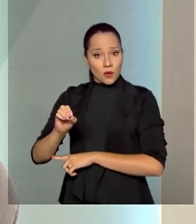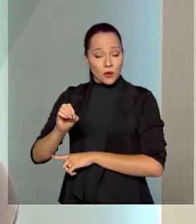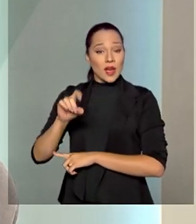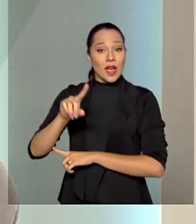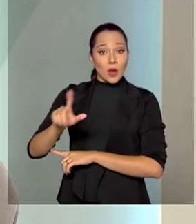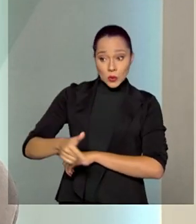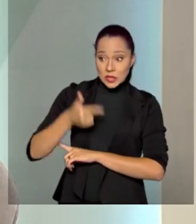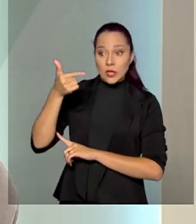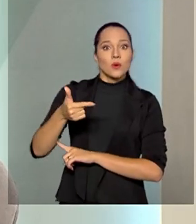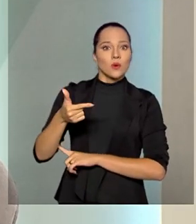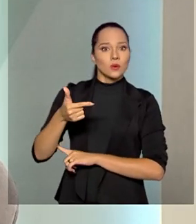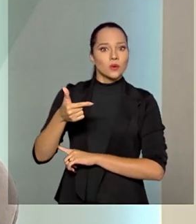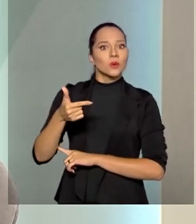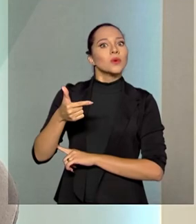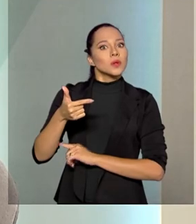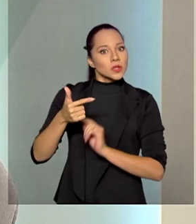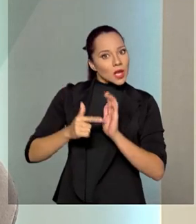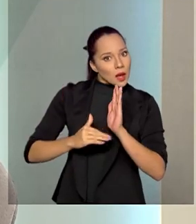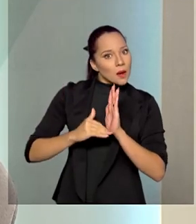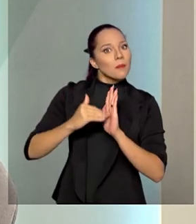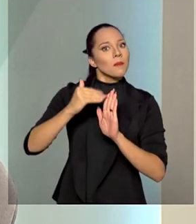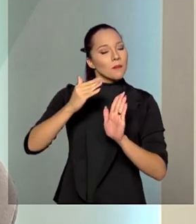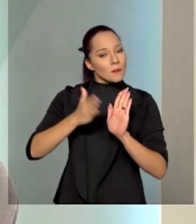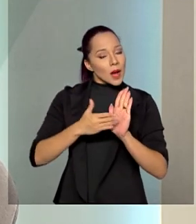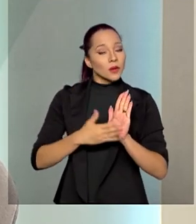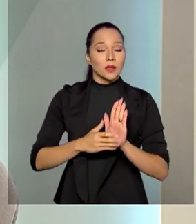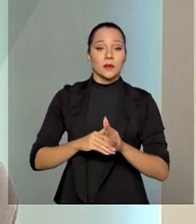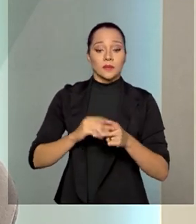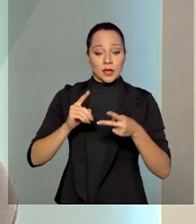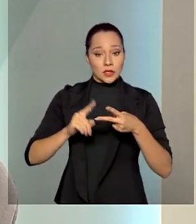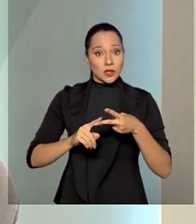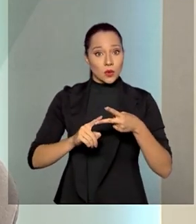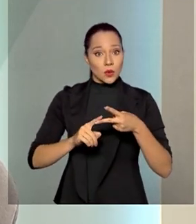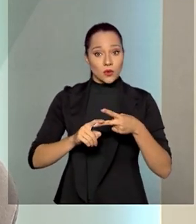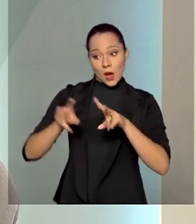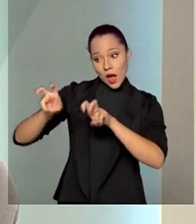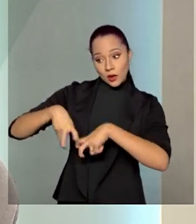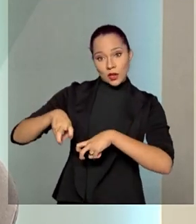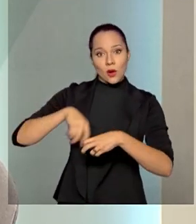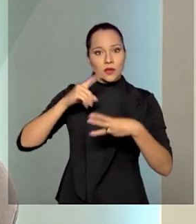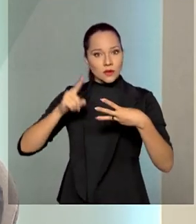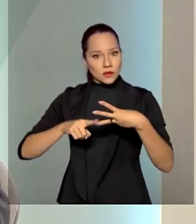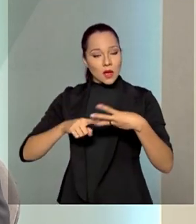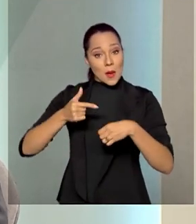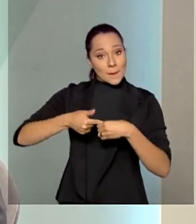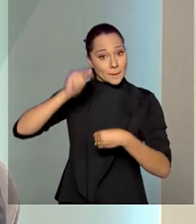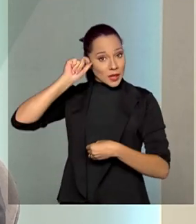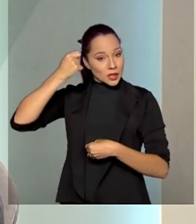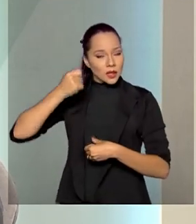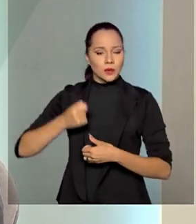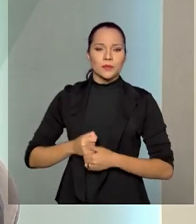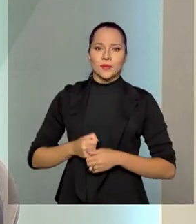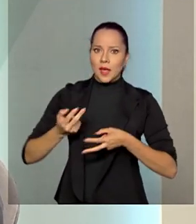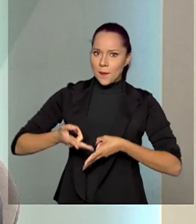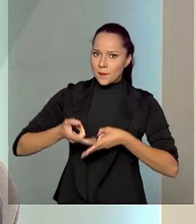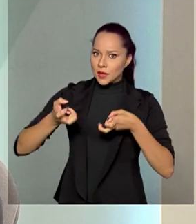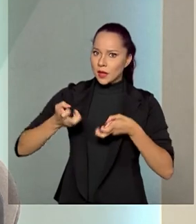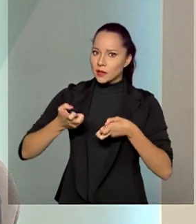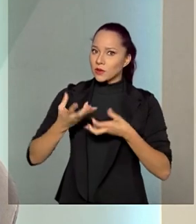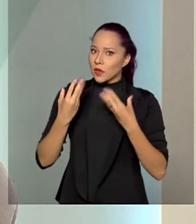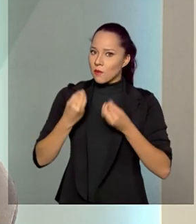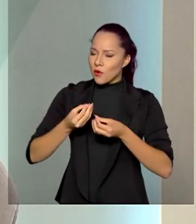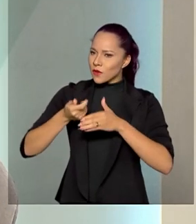pelo agronegócio. O petróleo é o terceiro. E a mineração traz muito investimentos para o Brasil.